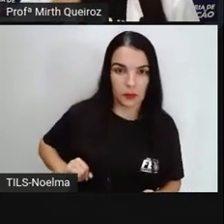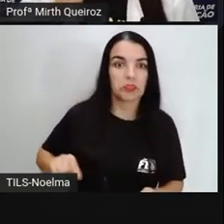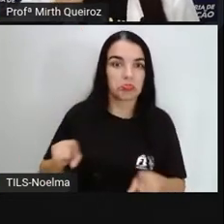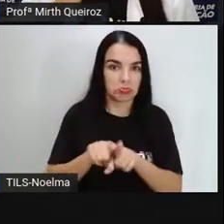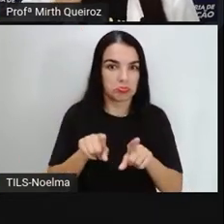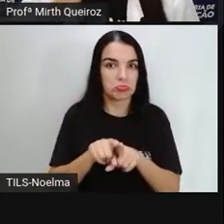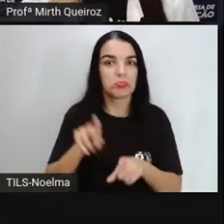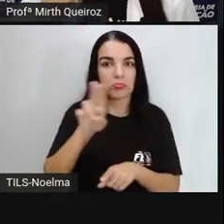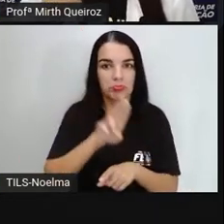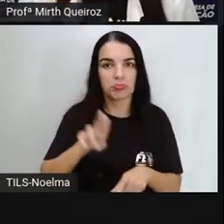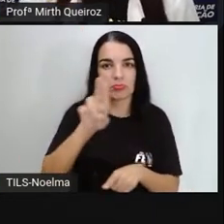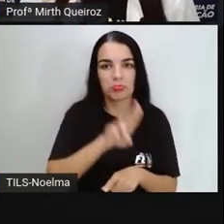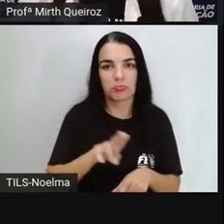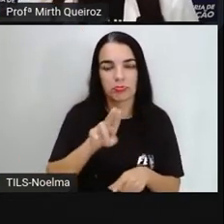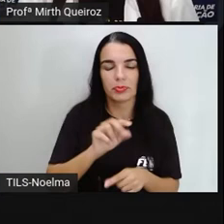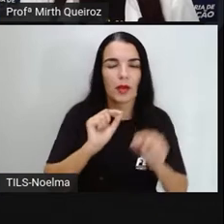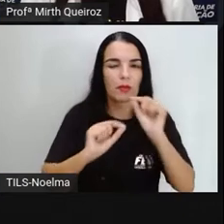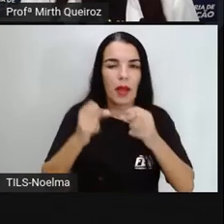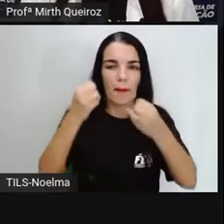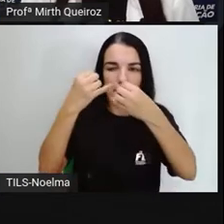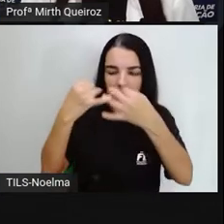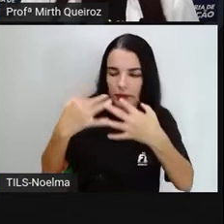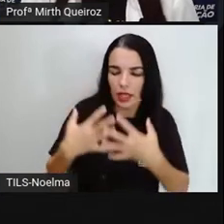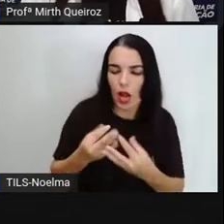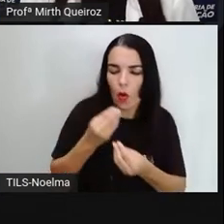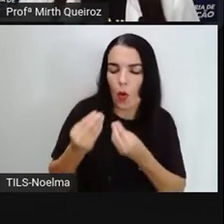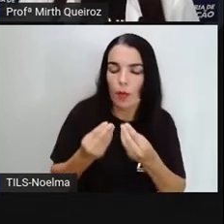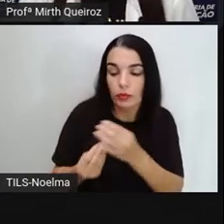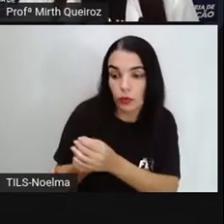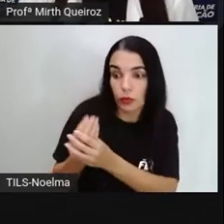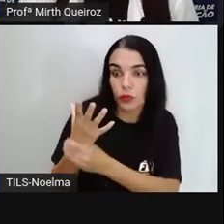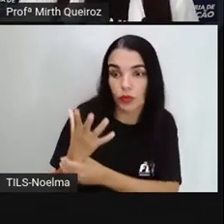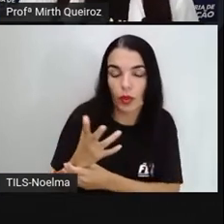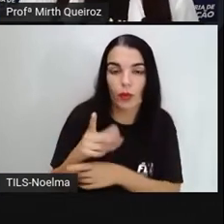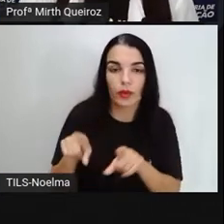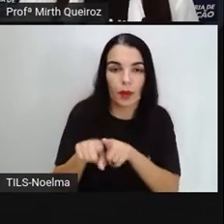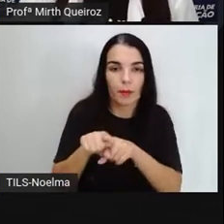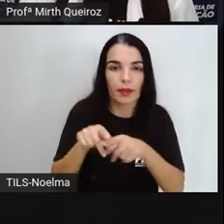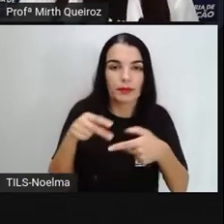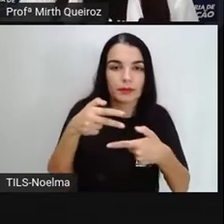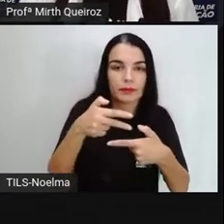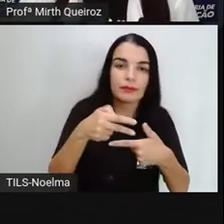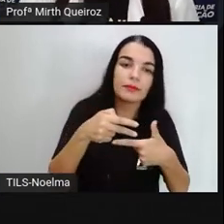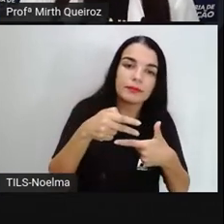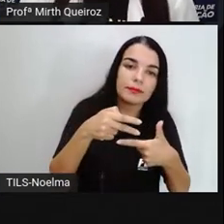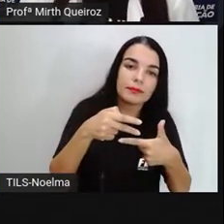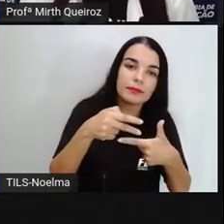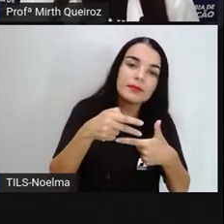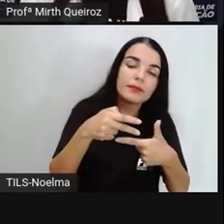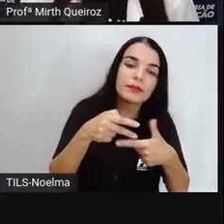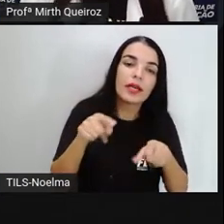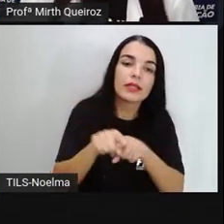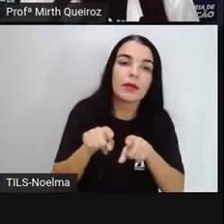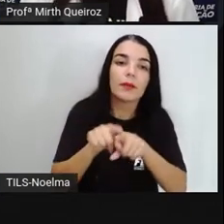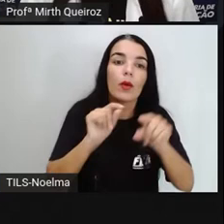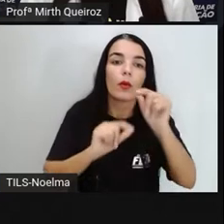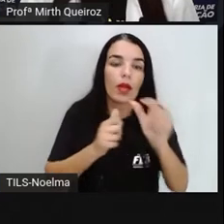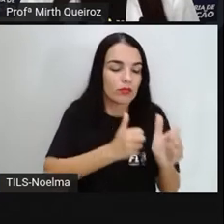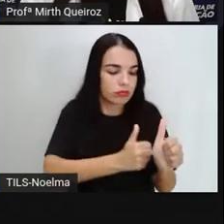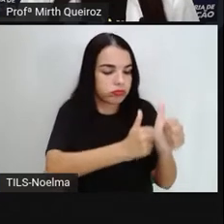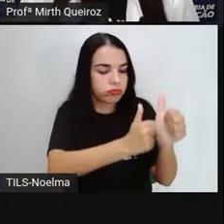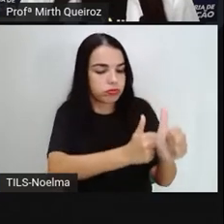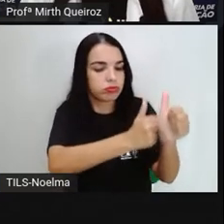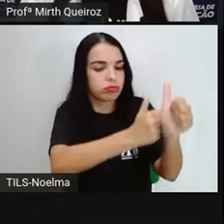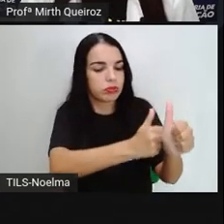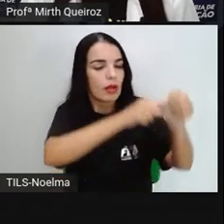utilizada para explicar como surgiu o tangram. E nós temos uma outra lenda, que é o discípulo e o